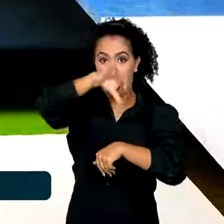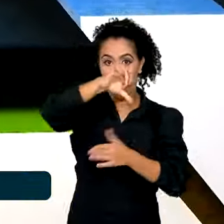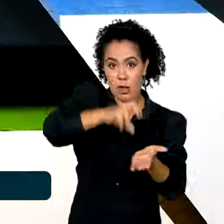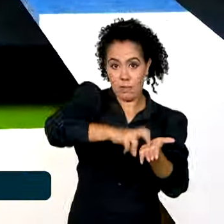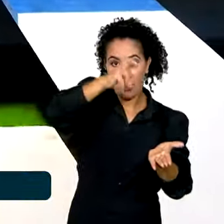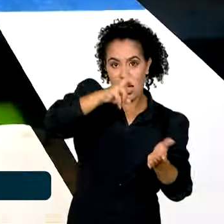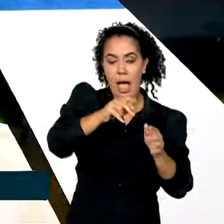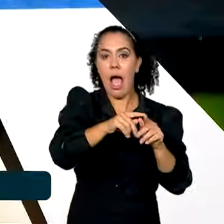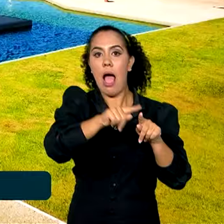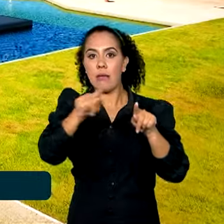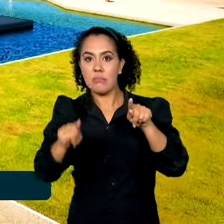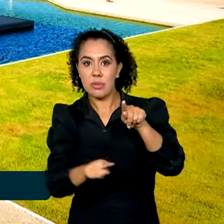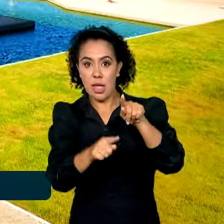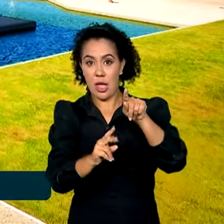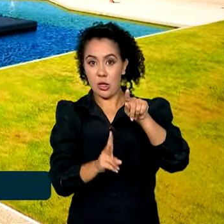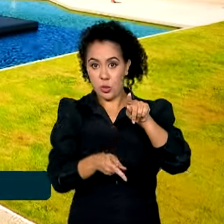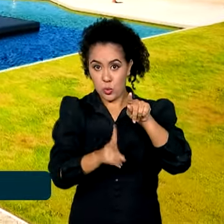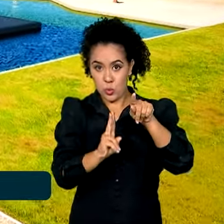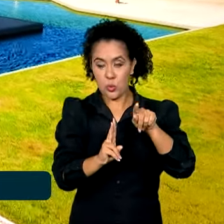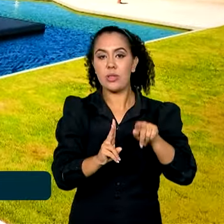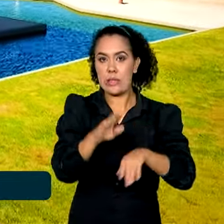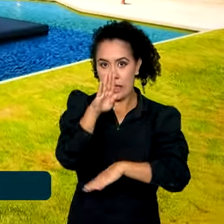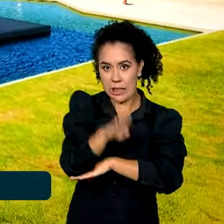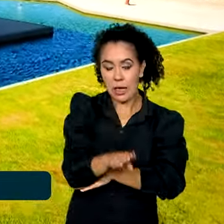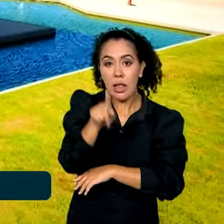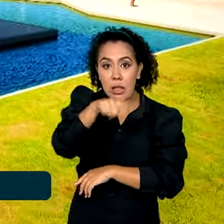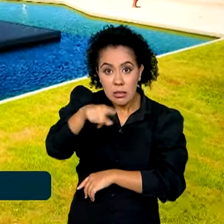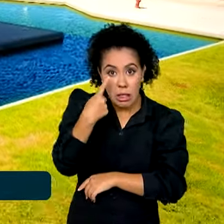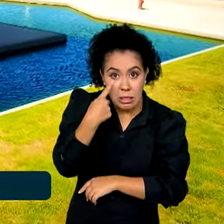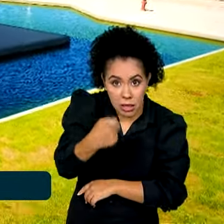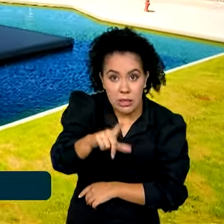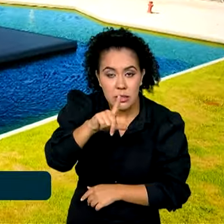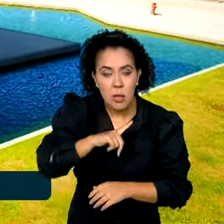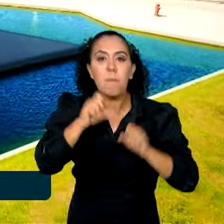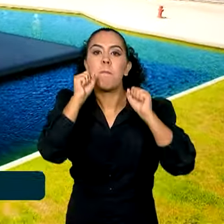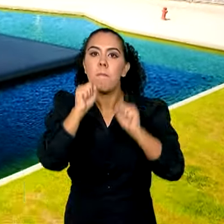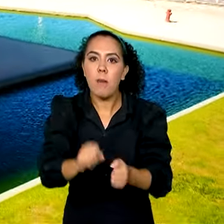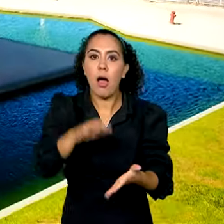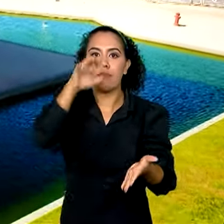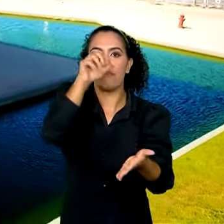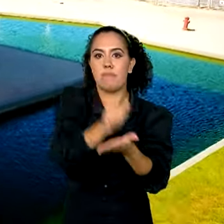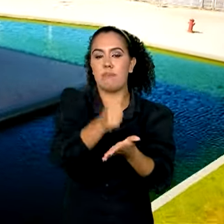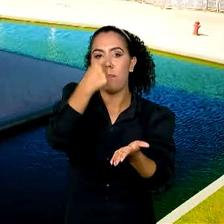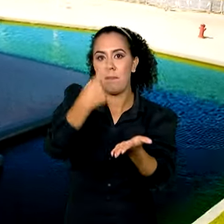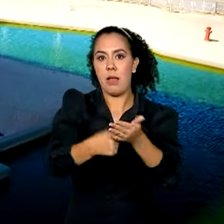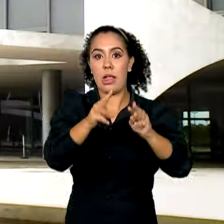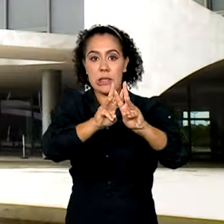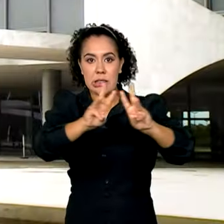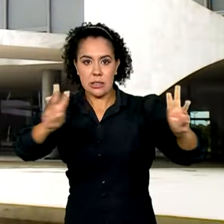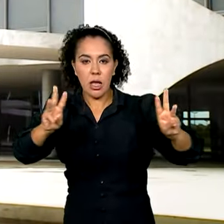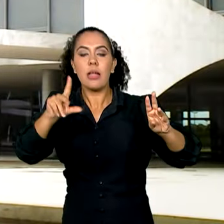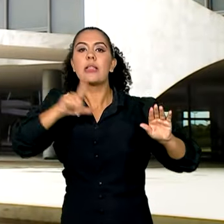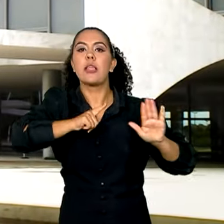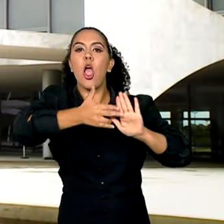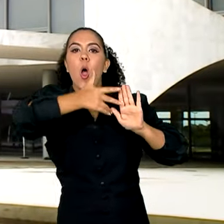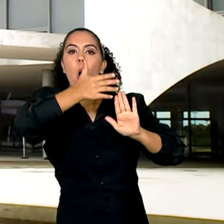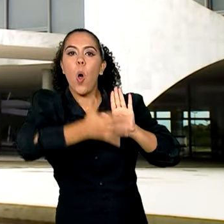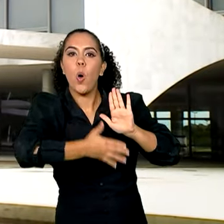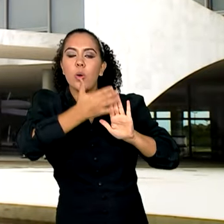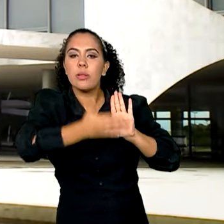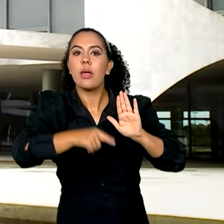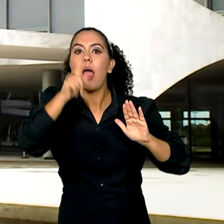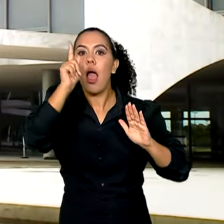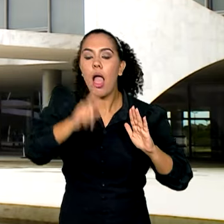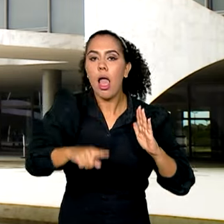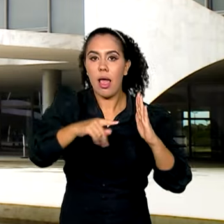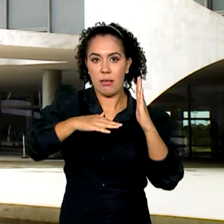às 2 da tarde. Quem tiver interesse precisa fazer agendamento eletrônico. O roteiro de visitação inclui o térreo do